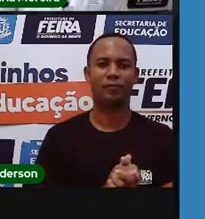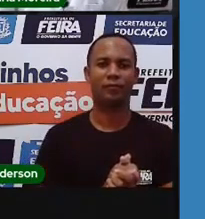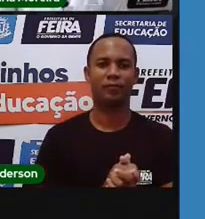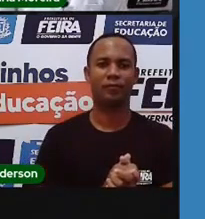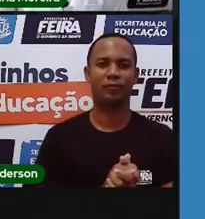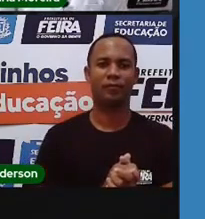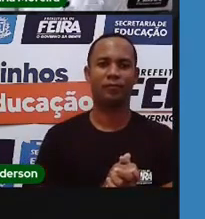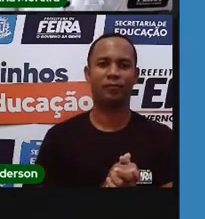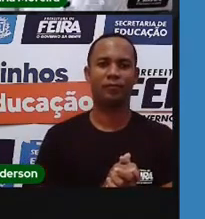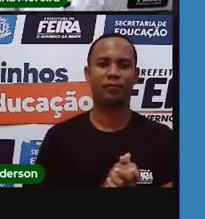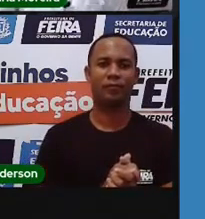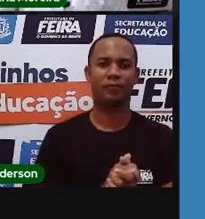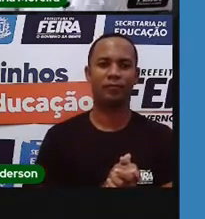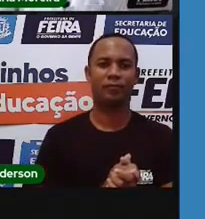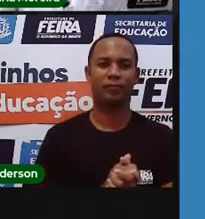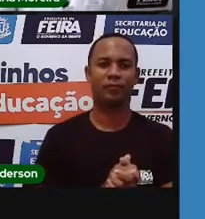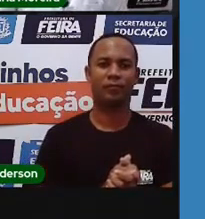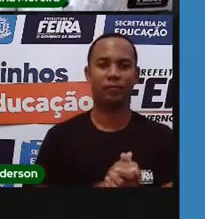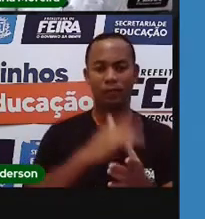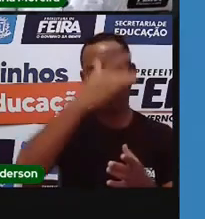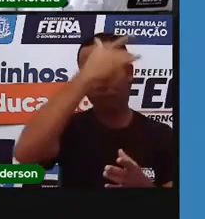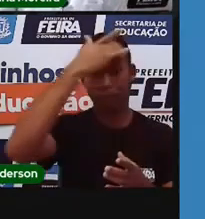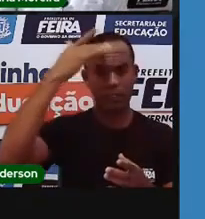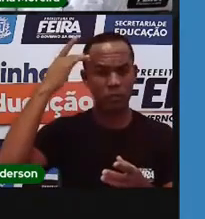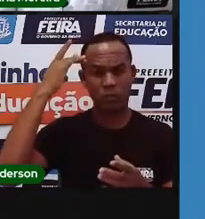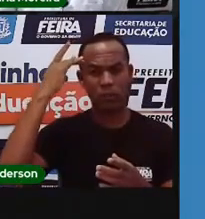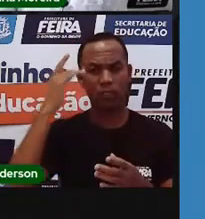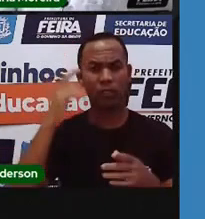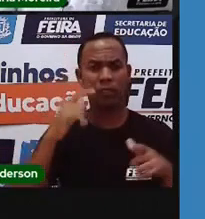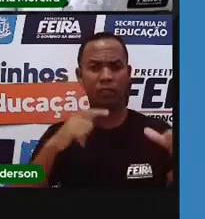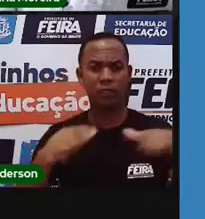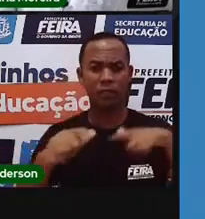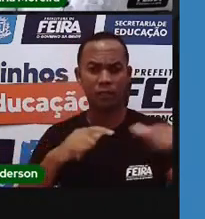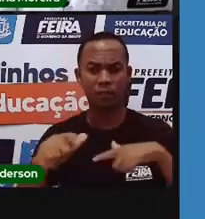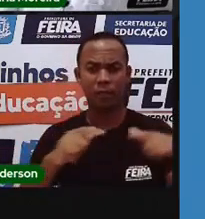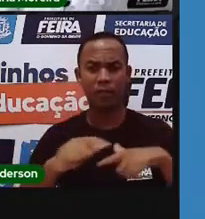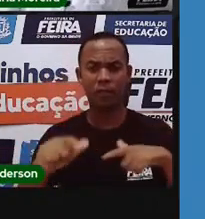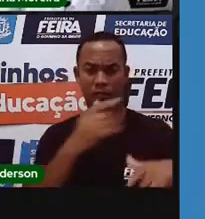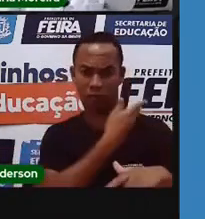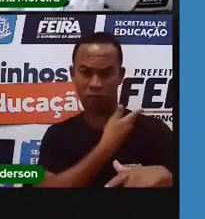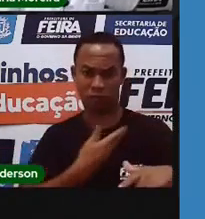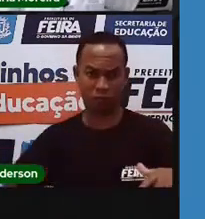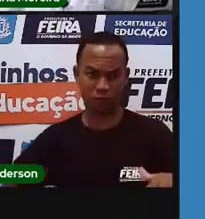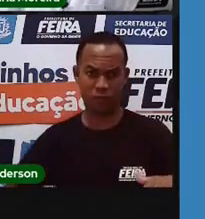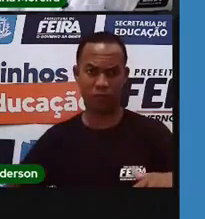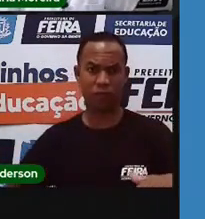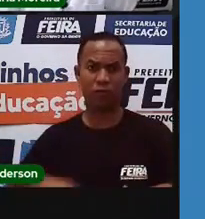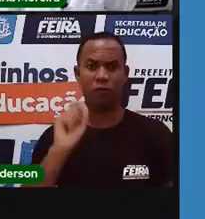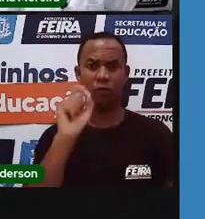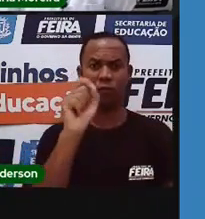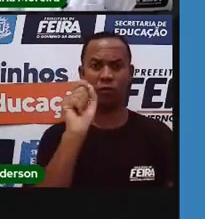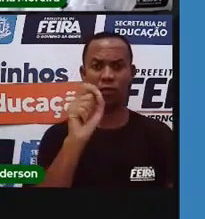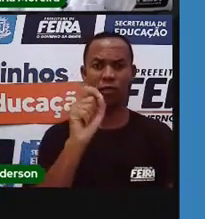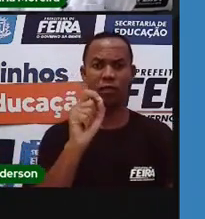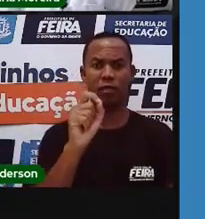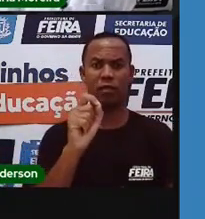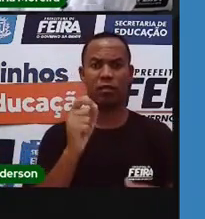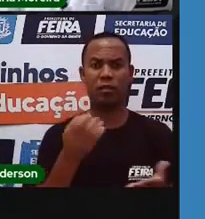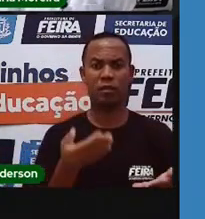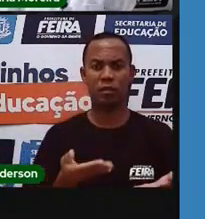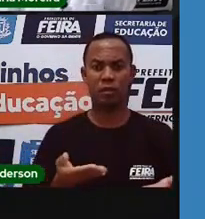As pessoas que trabalham nos serviços públicos são chamadas servidores